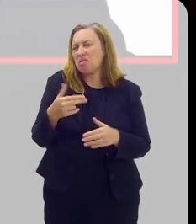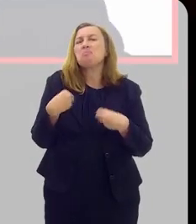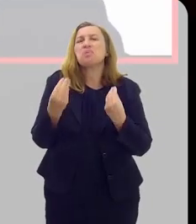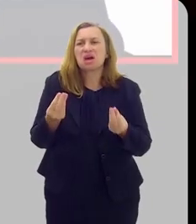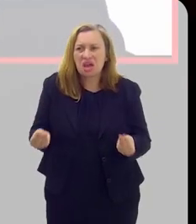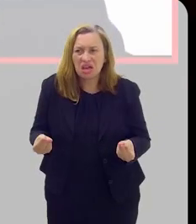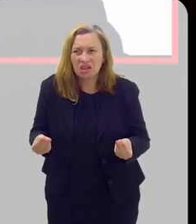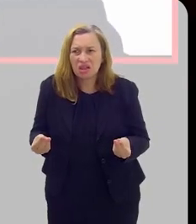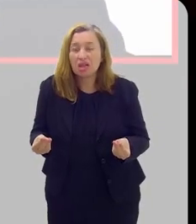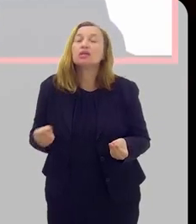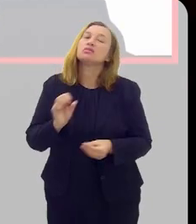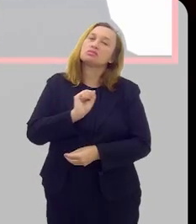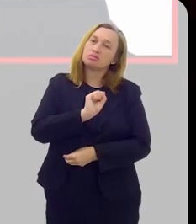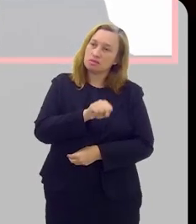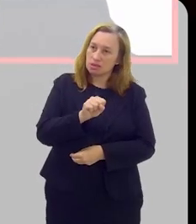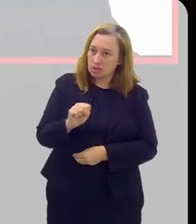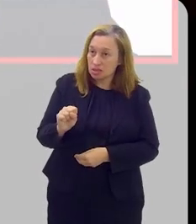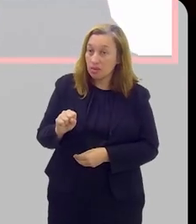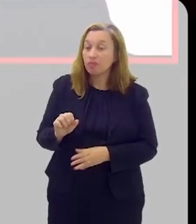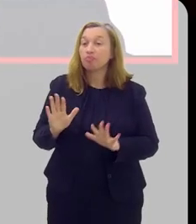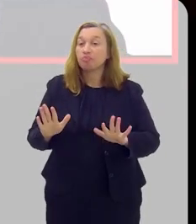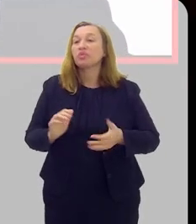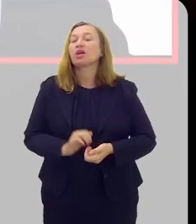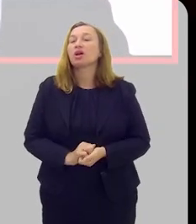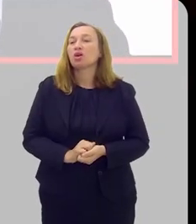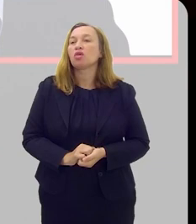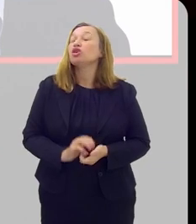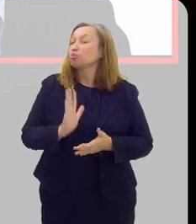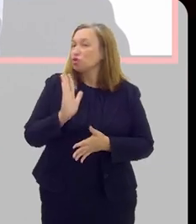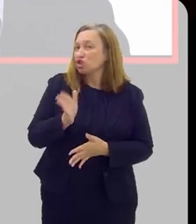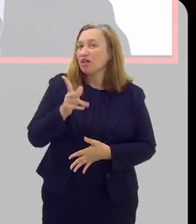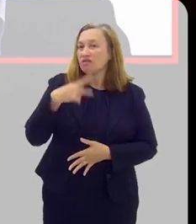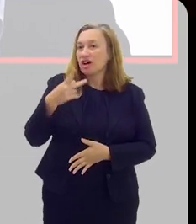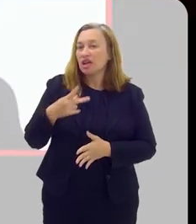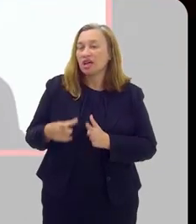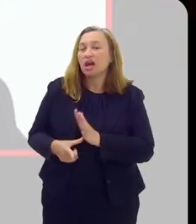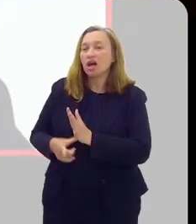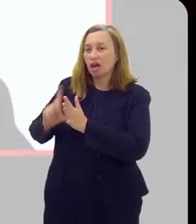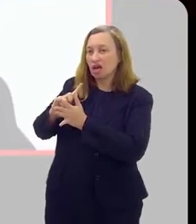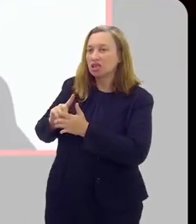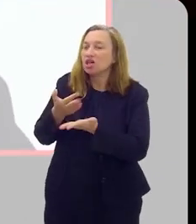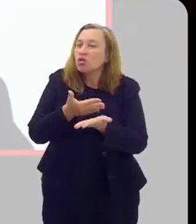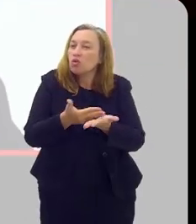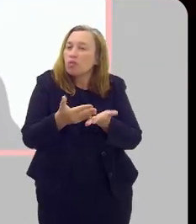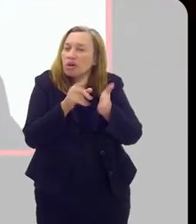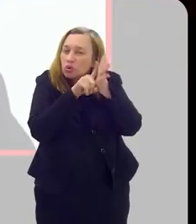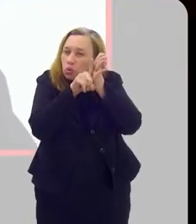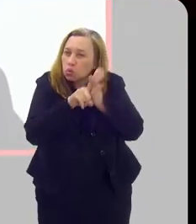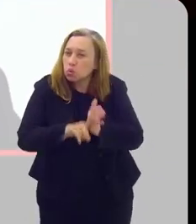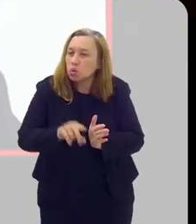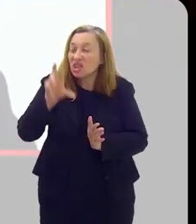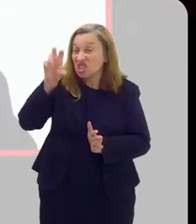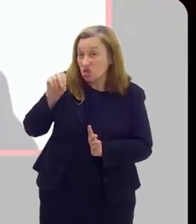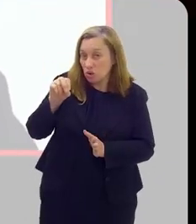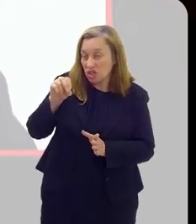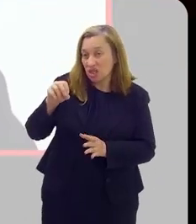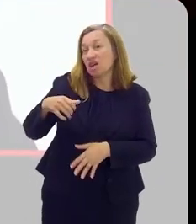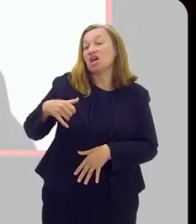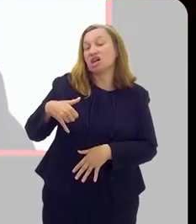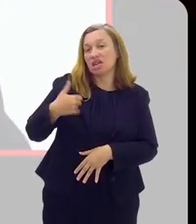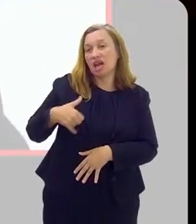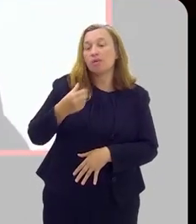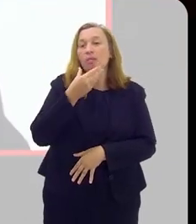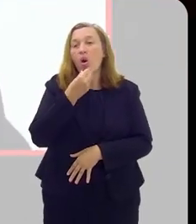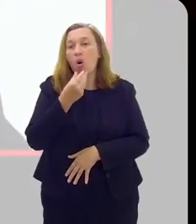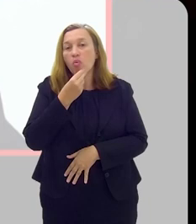esse tumor pra quê, né? Exatamente, é tanto que, como a gente já falou no bloco anterior, a gente começa a fazer o rastreio aos 50 anos